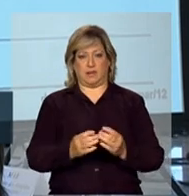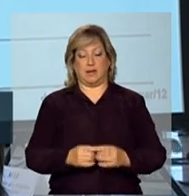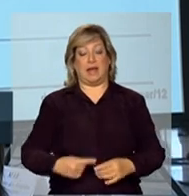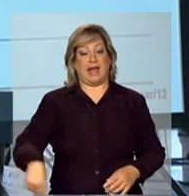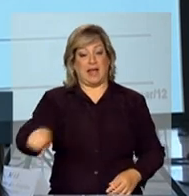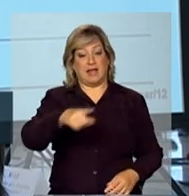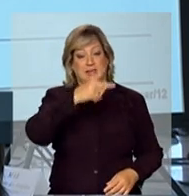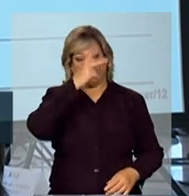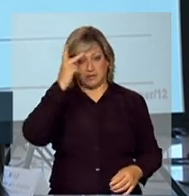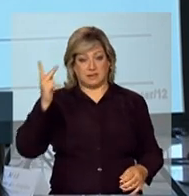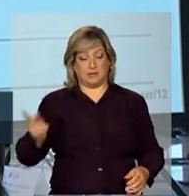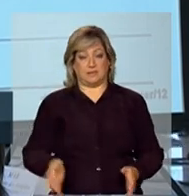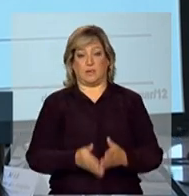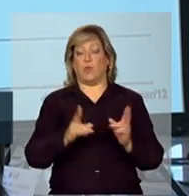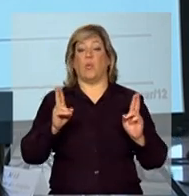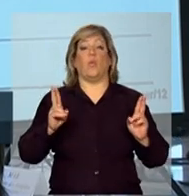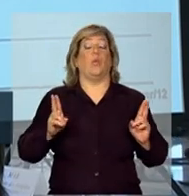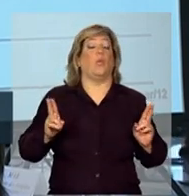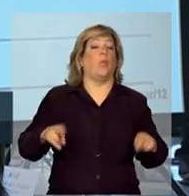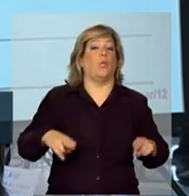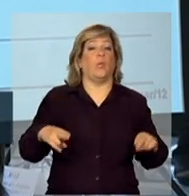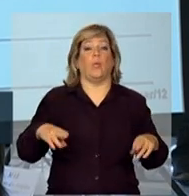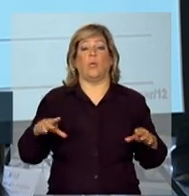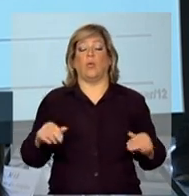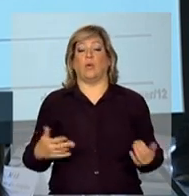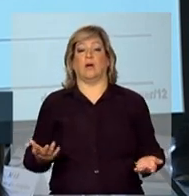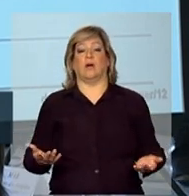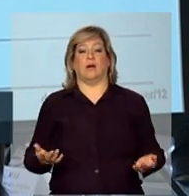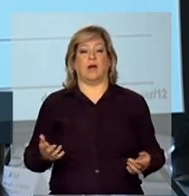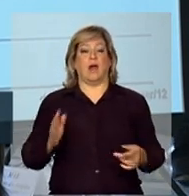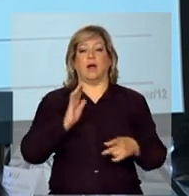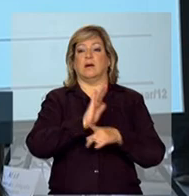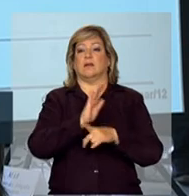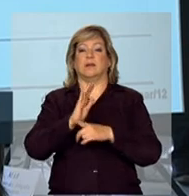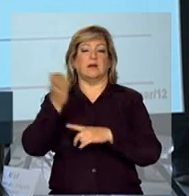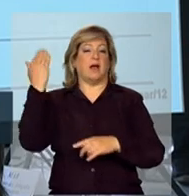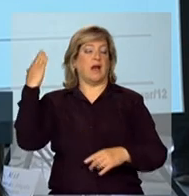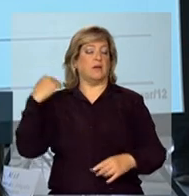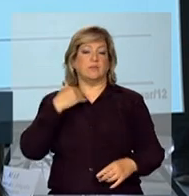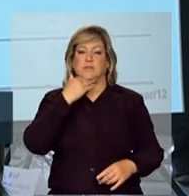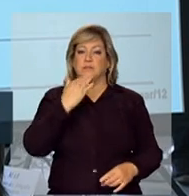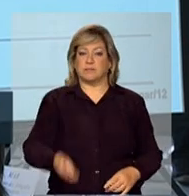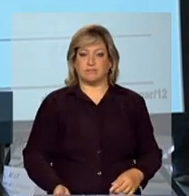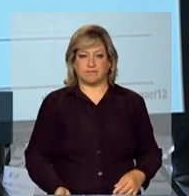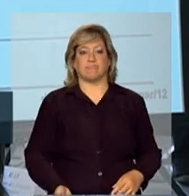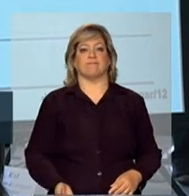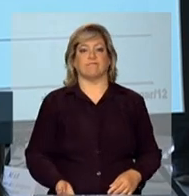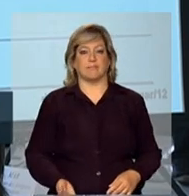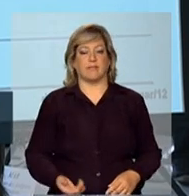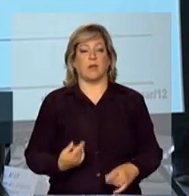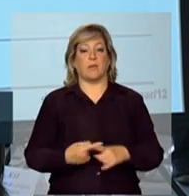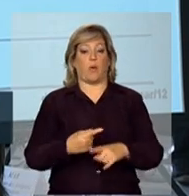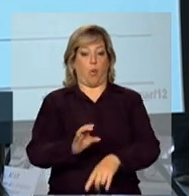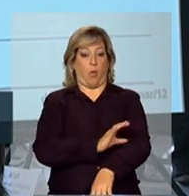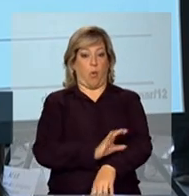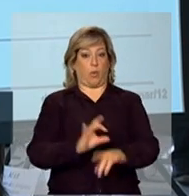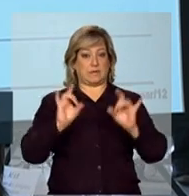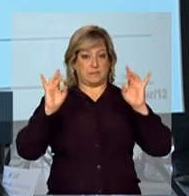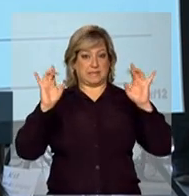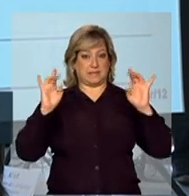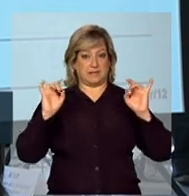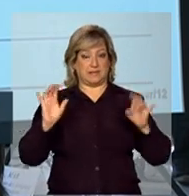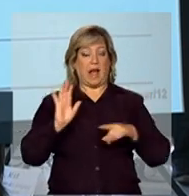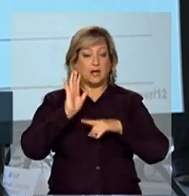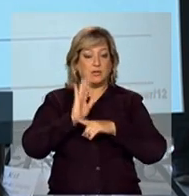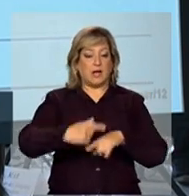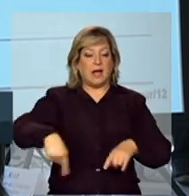nunca tinha sido atendida nos volumes que nós temos atendido agora, com cursos de alta qualidade. São cursos voltados para essa